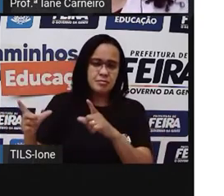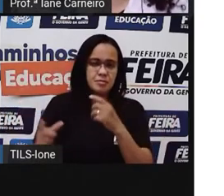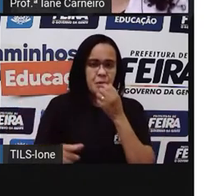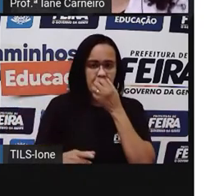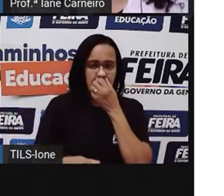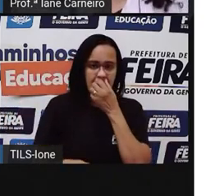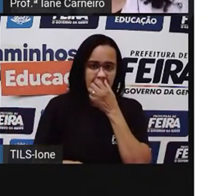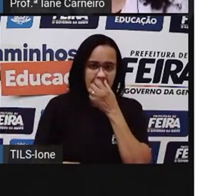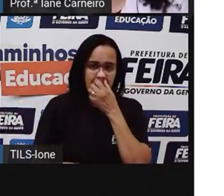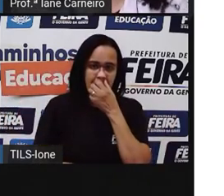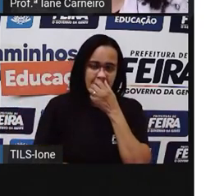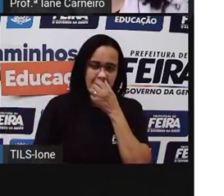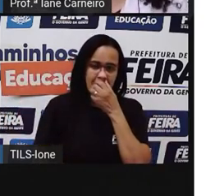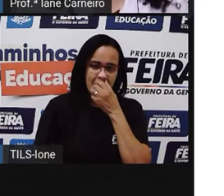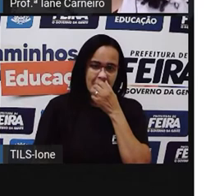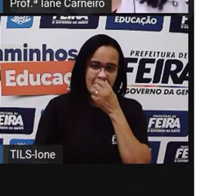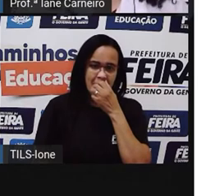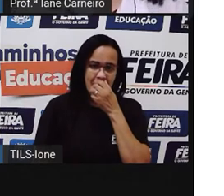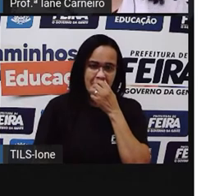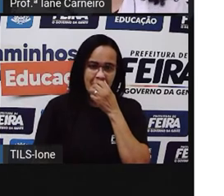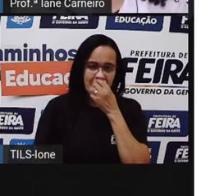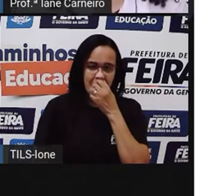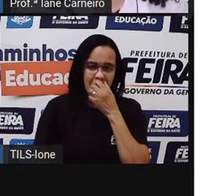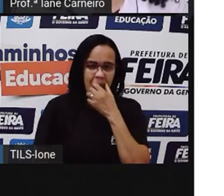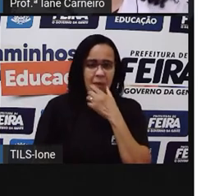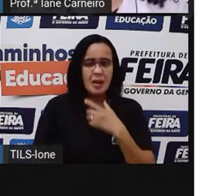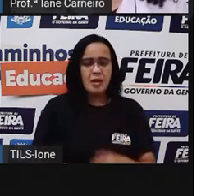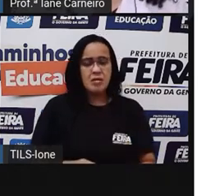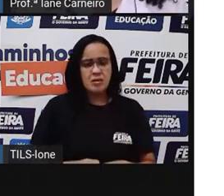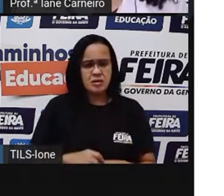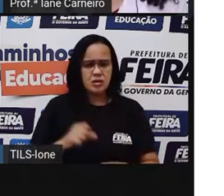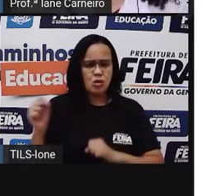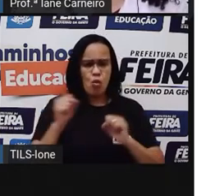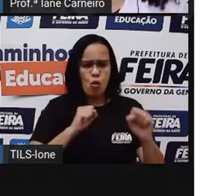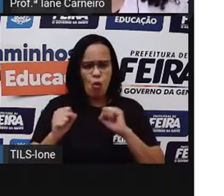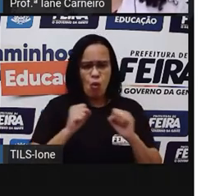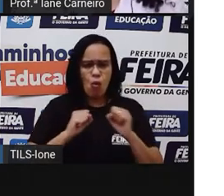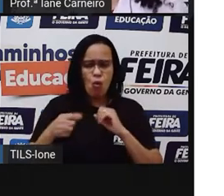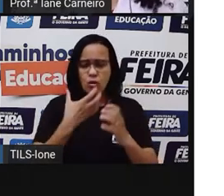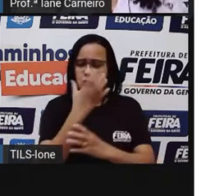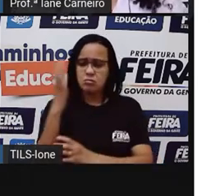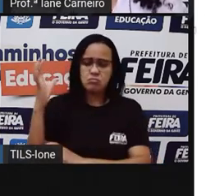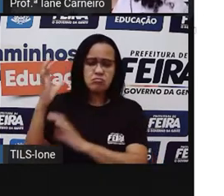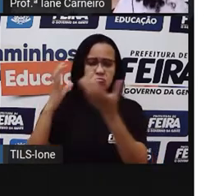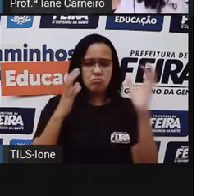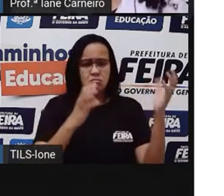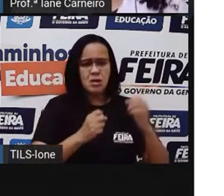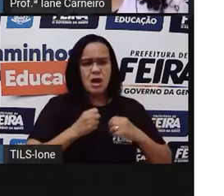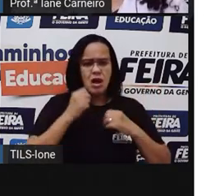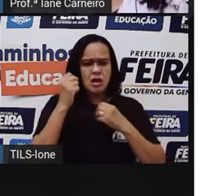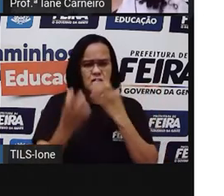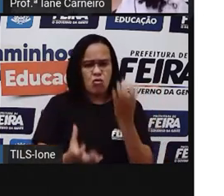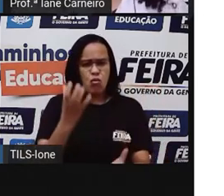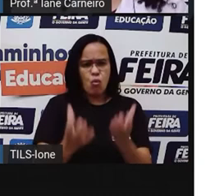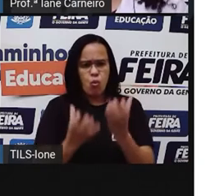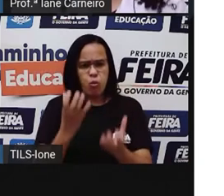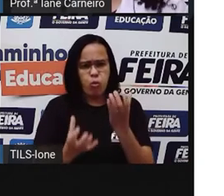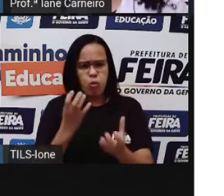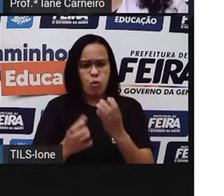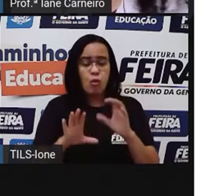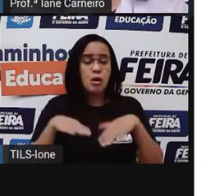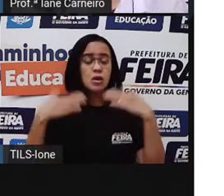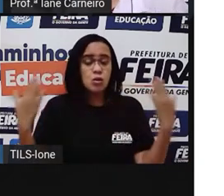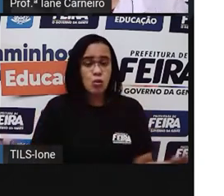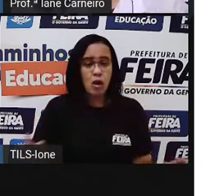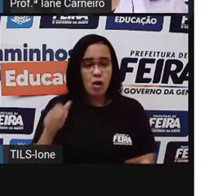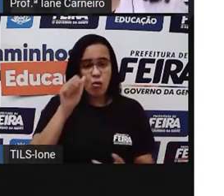Corro pela mata e lanço fogo. Quem é que corre pela mata lançando fogo? É a, o boi, tatá?